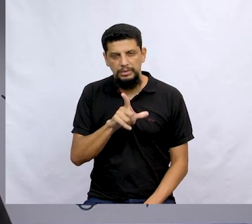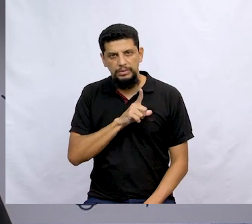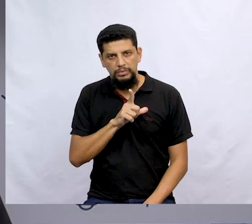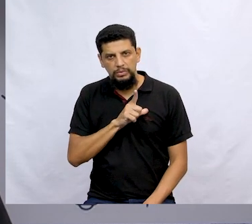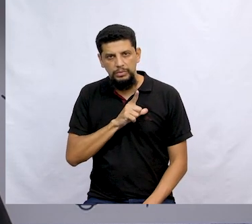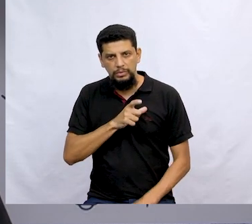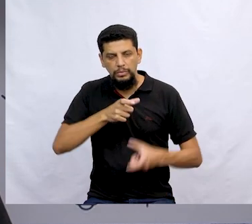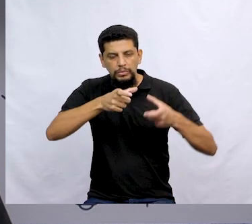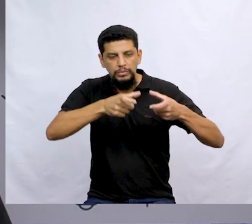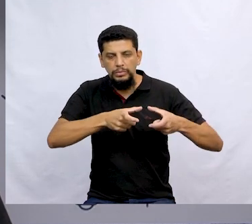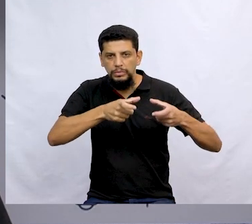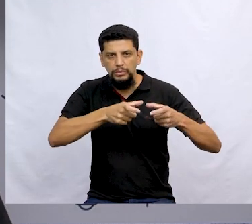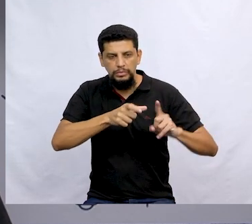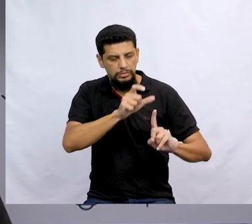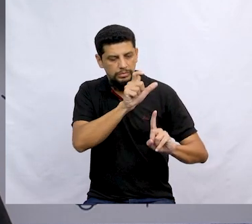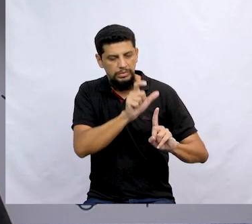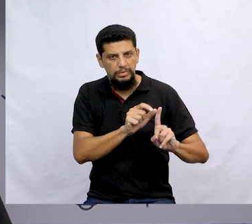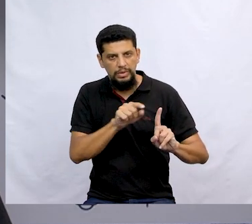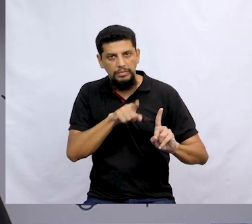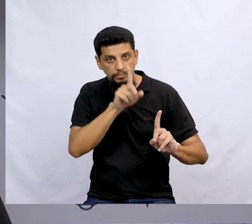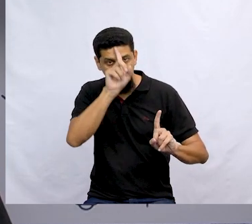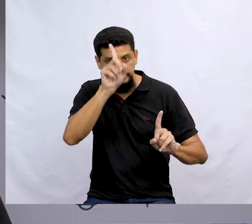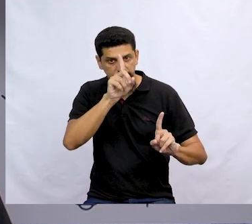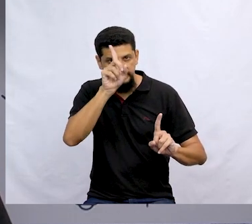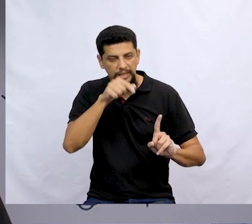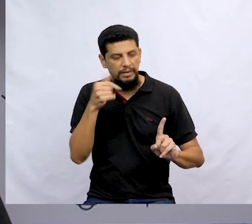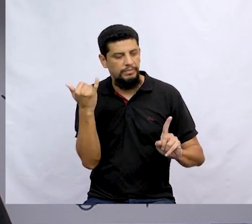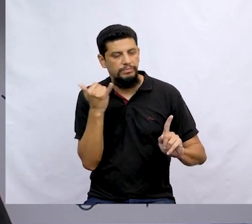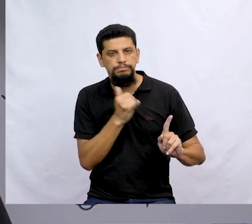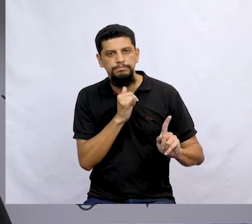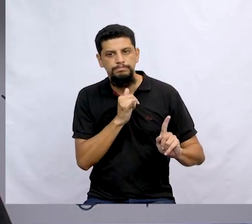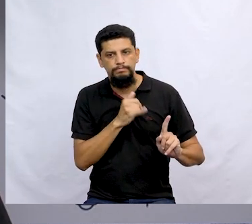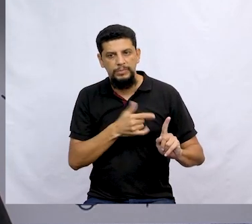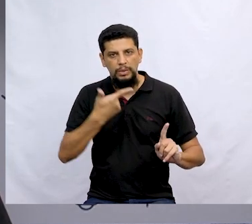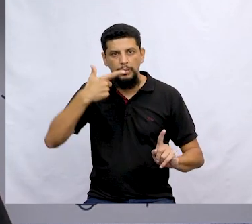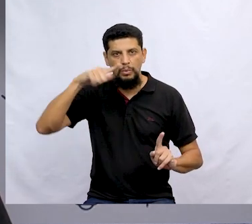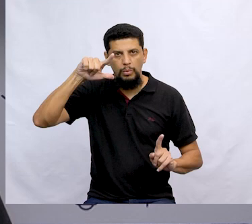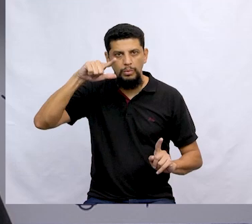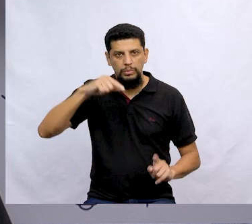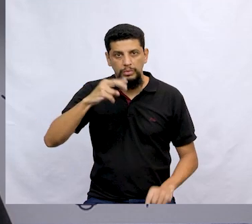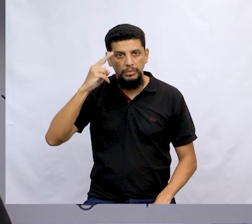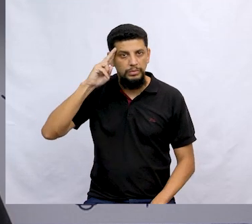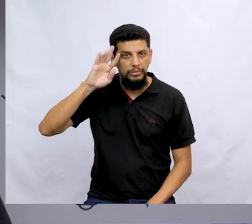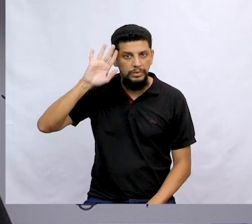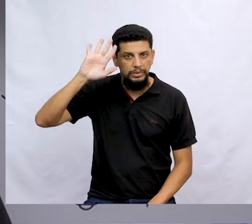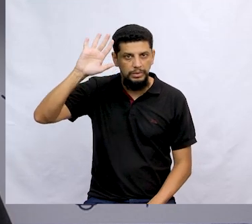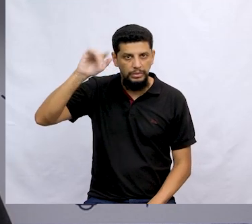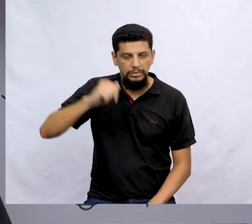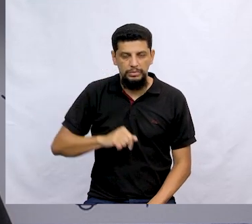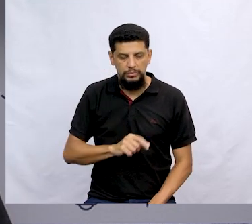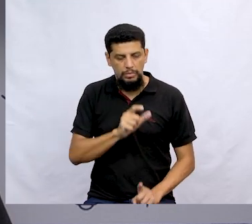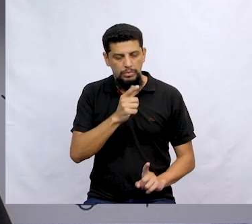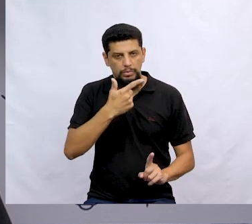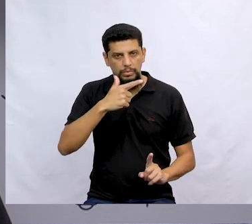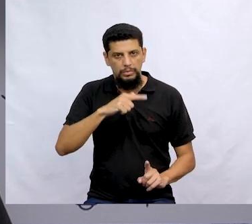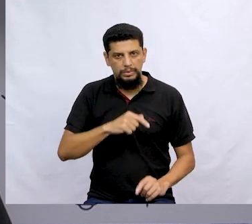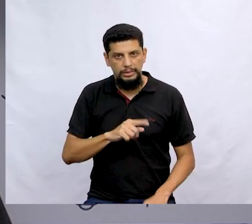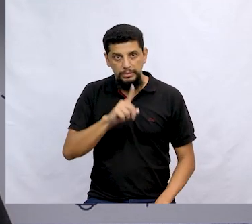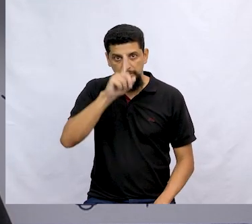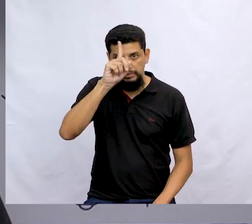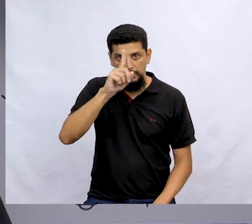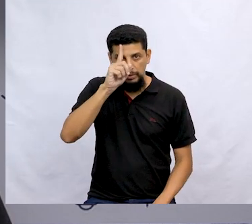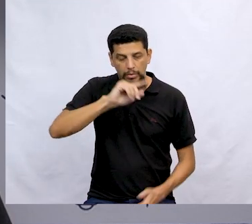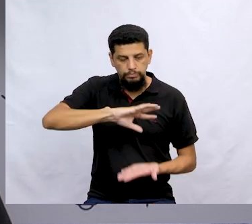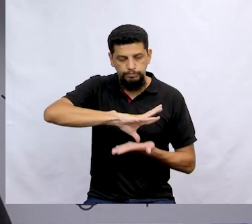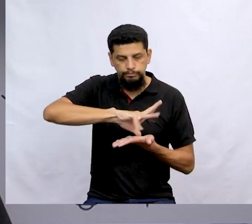estivesse no lugar do zelito traquitana, o que você inventaria? Ela falou o quê? Outro inventador de sonhos, mas dessa vez um que criasse e